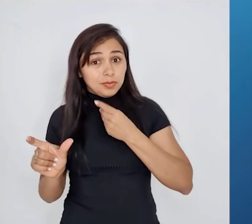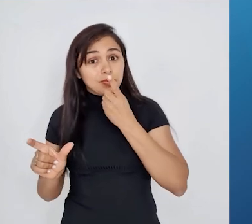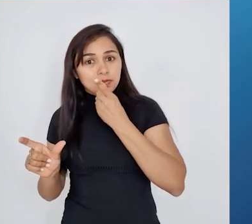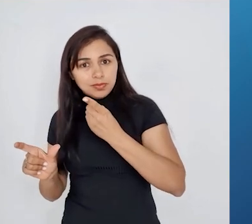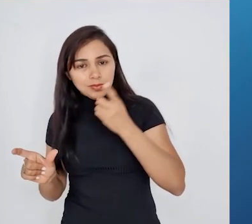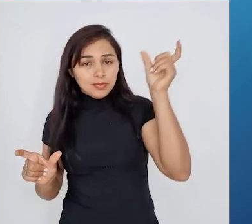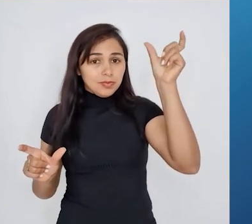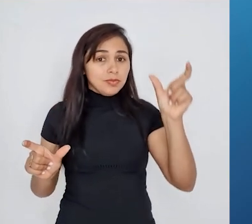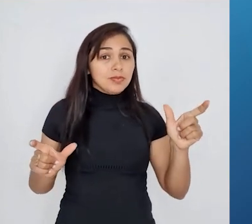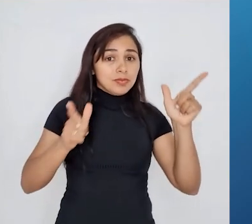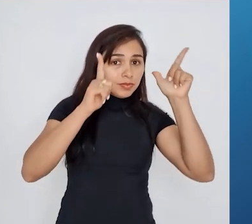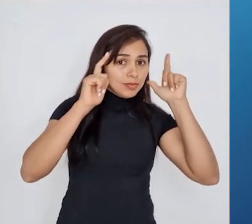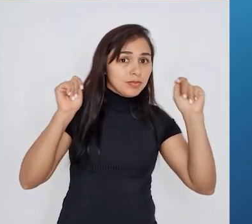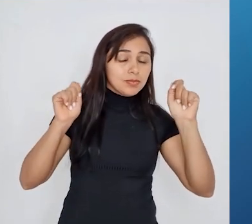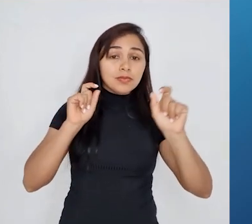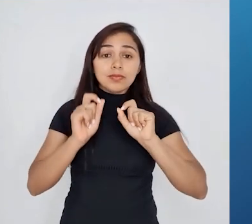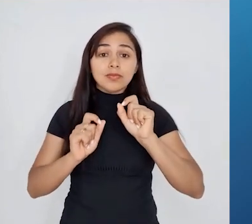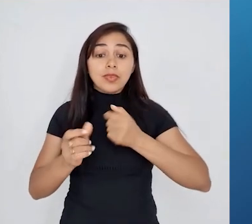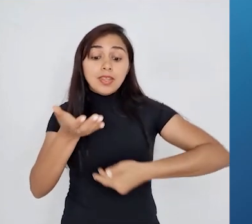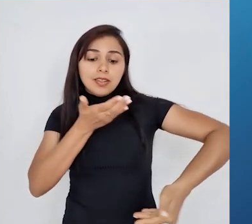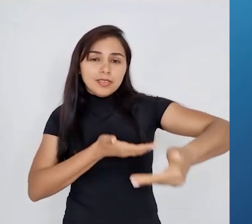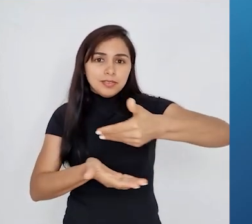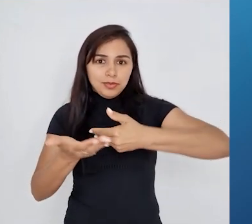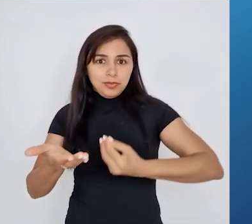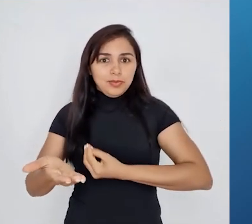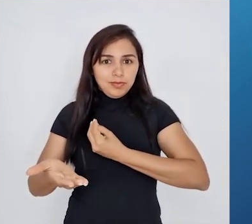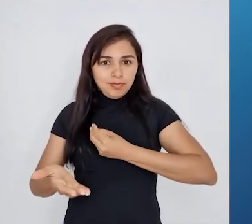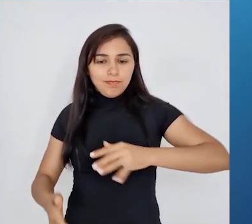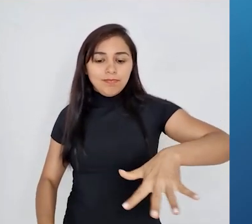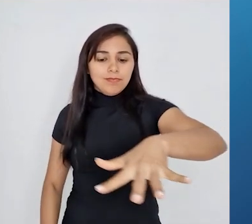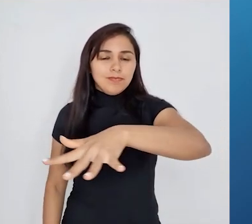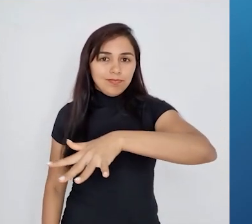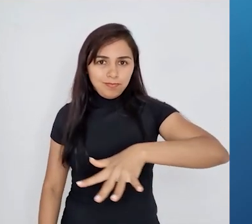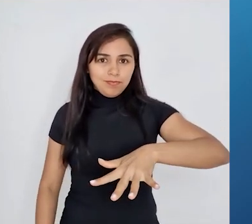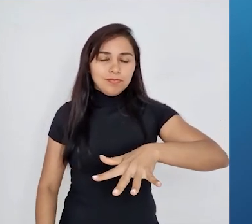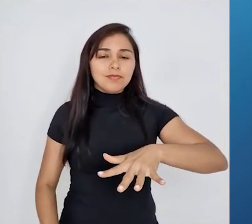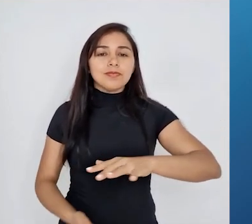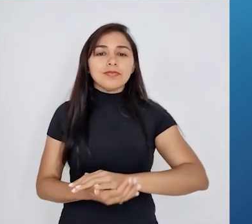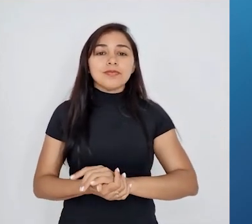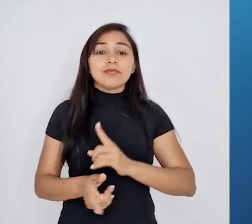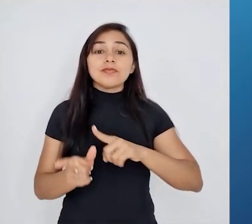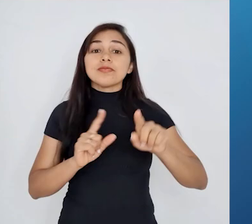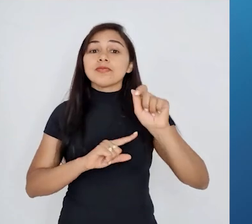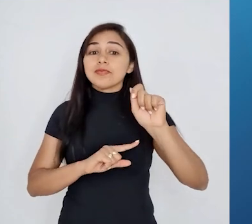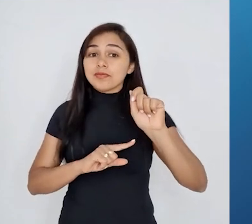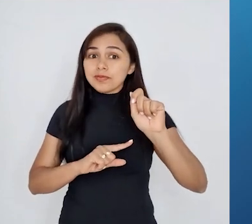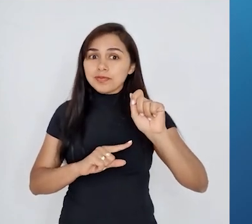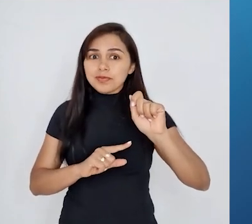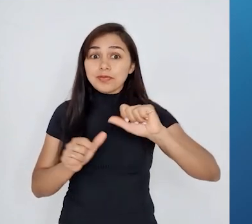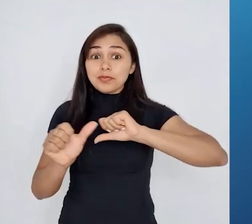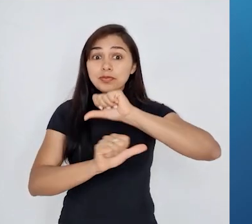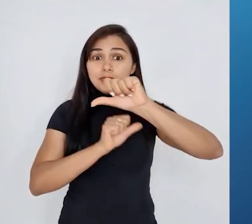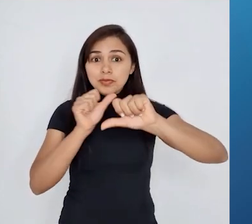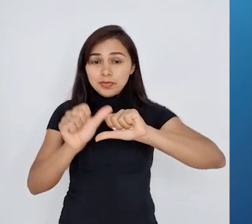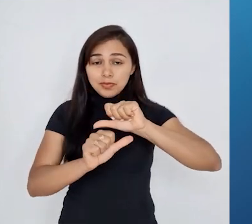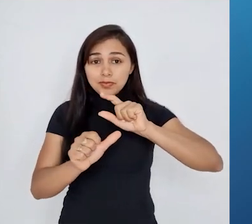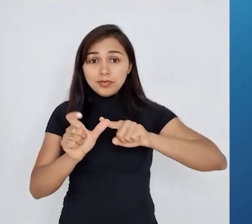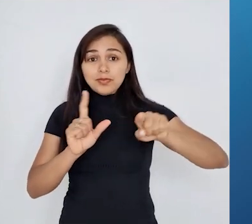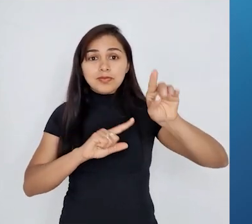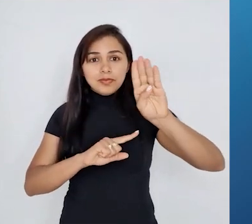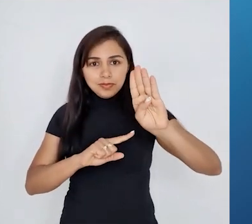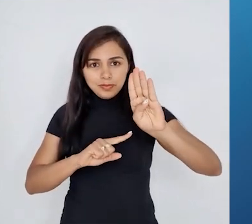refere-se à interação entre organismos e seus ambientes, que é denominada de letra A, mutação, letra B,